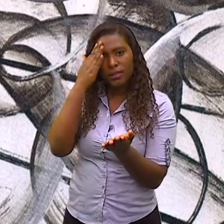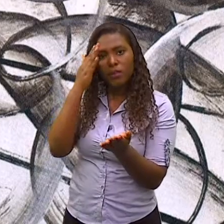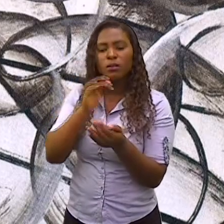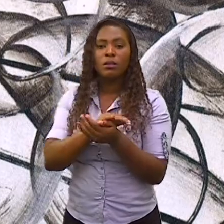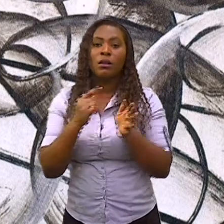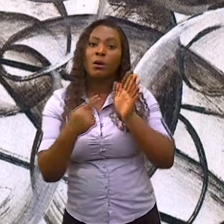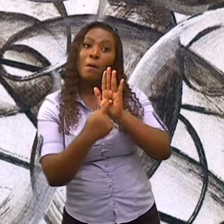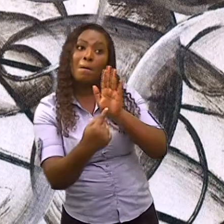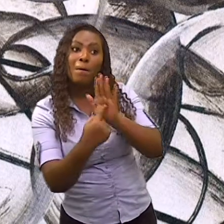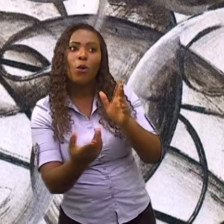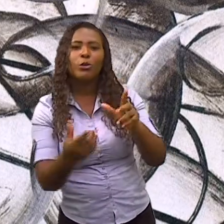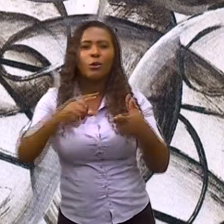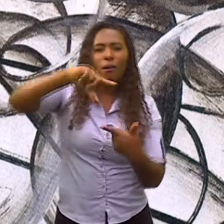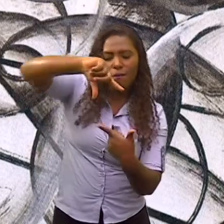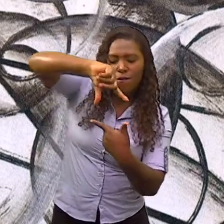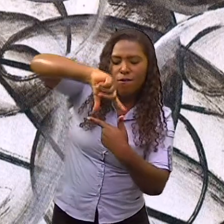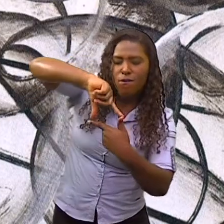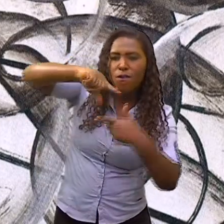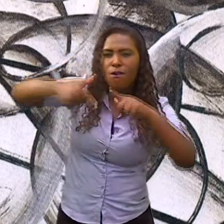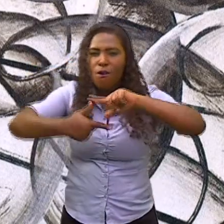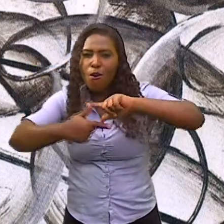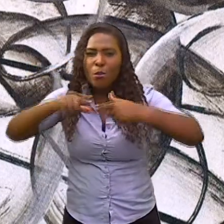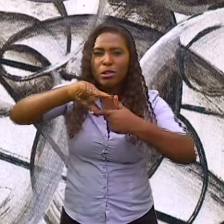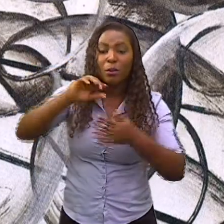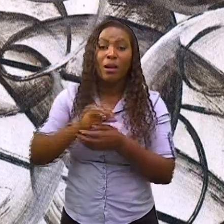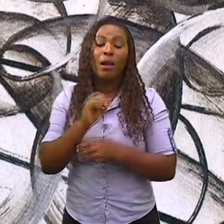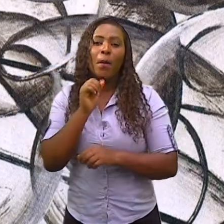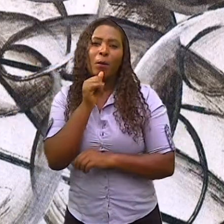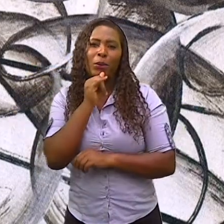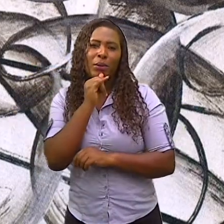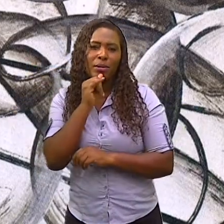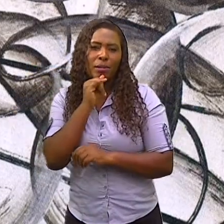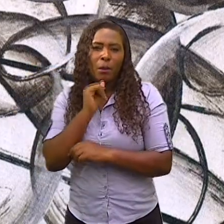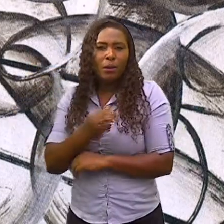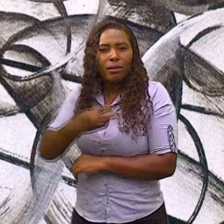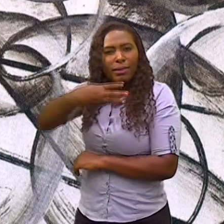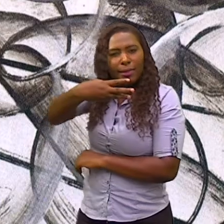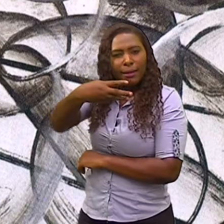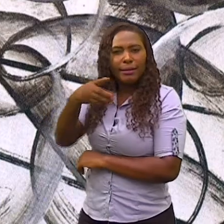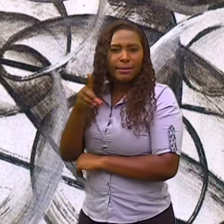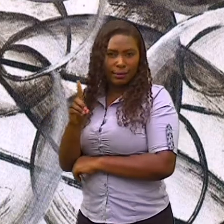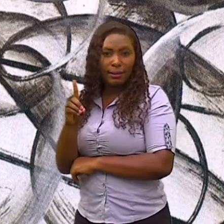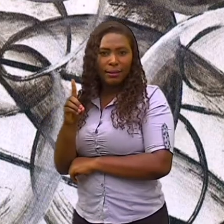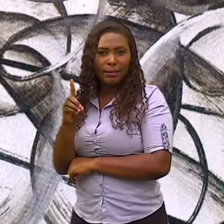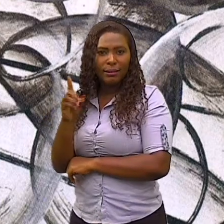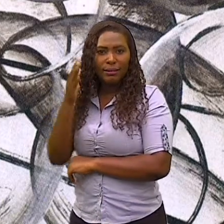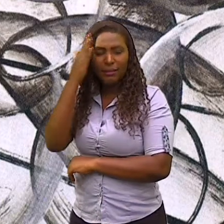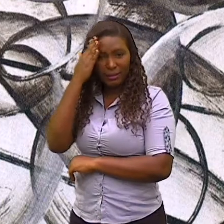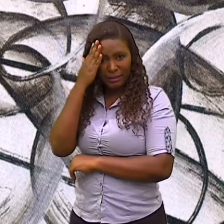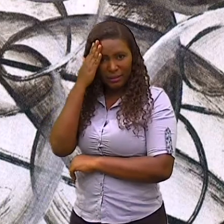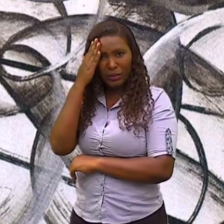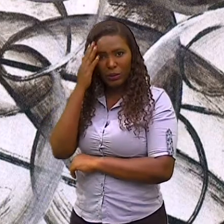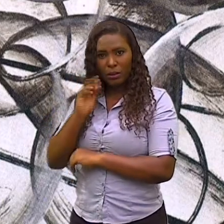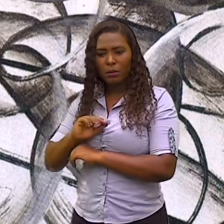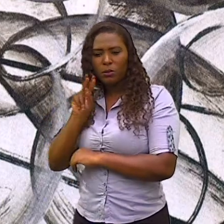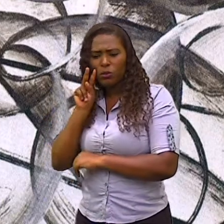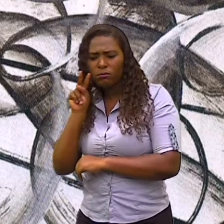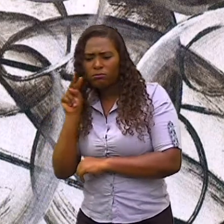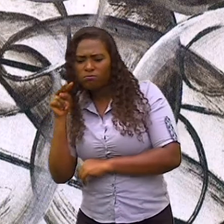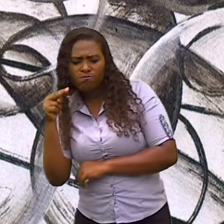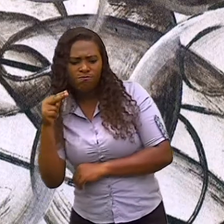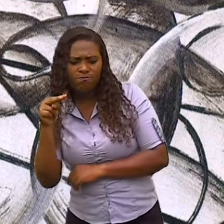intenção é ser visto por todos os ângulos, em um único plano como o tempo. E esse